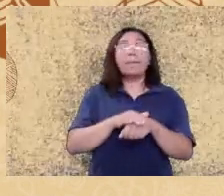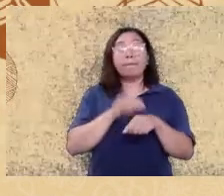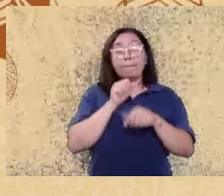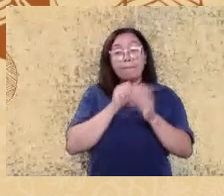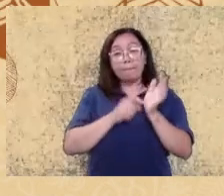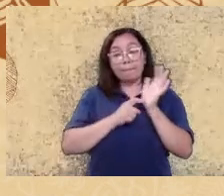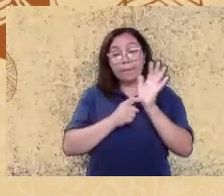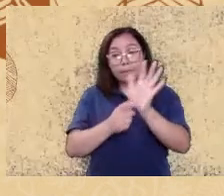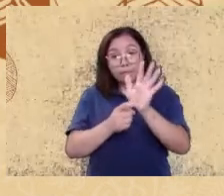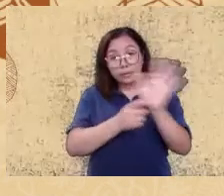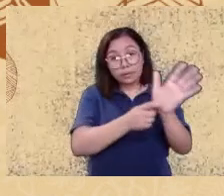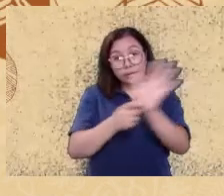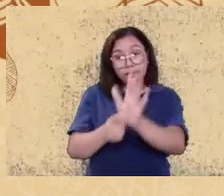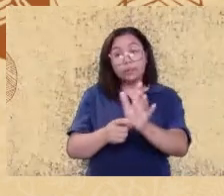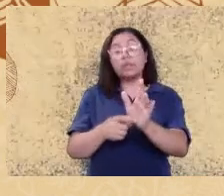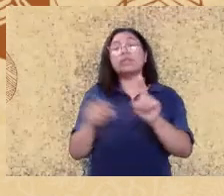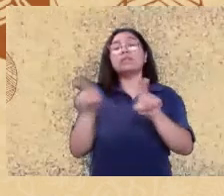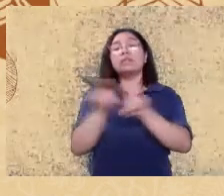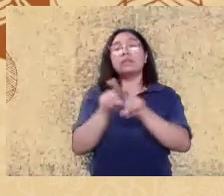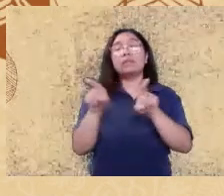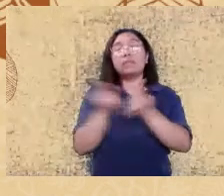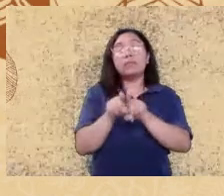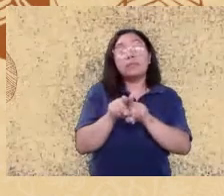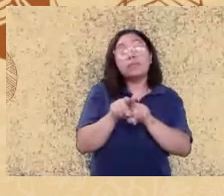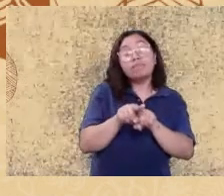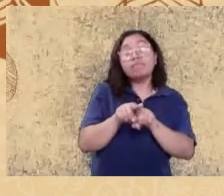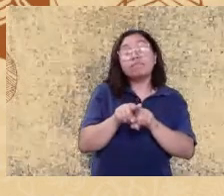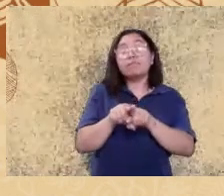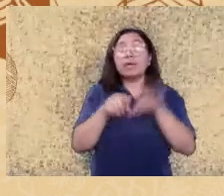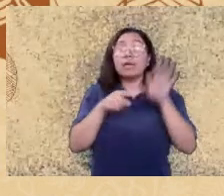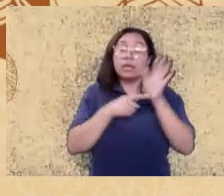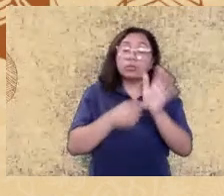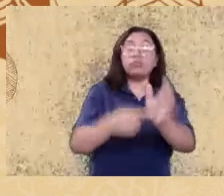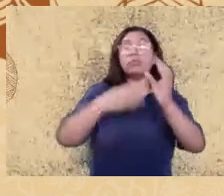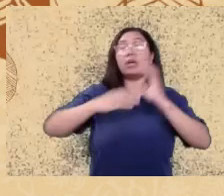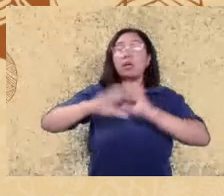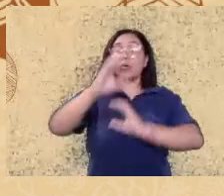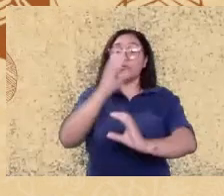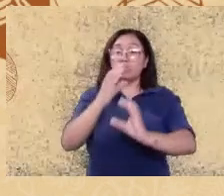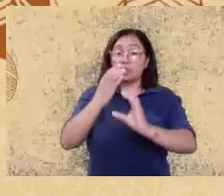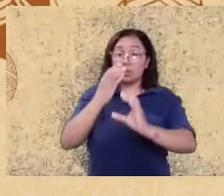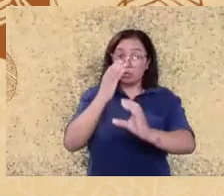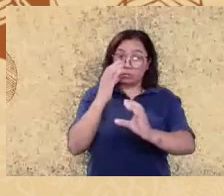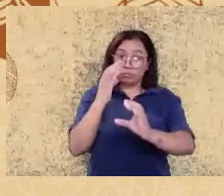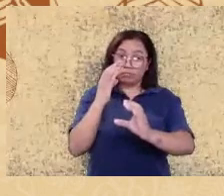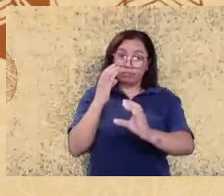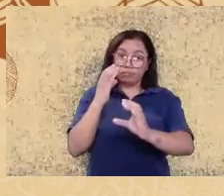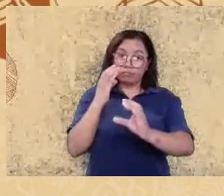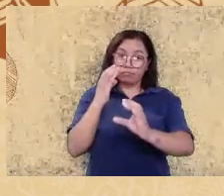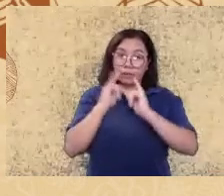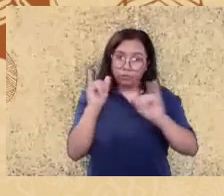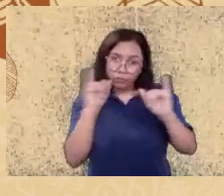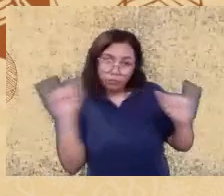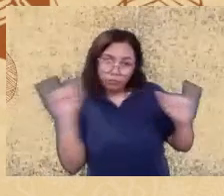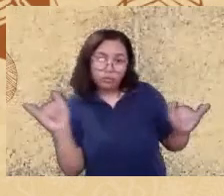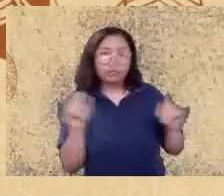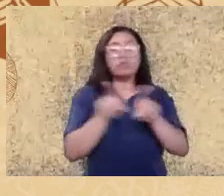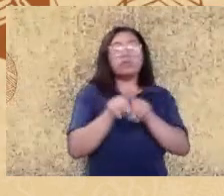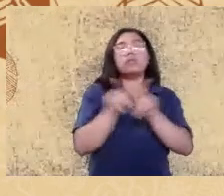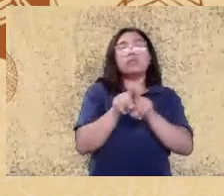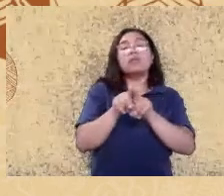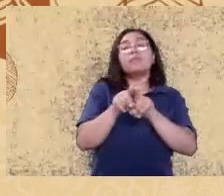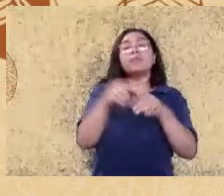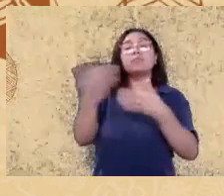mais central de facilitar a comunicação a divulgação de pesquisas a troca de experiências e de